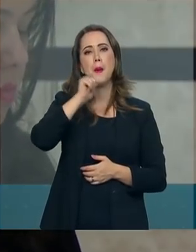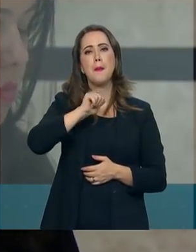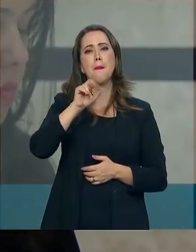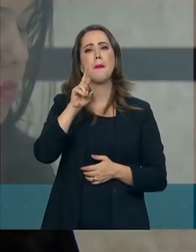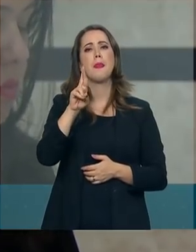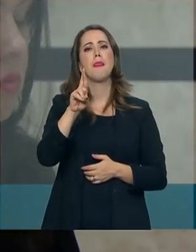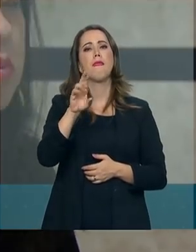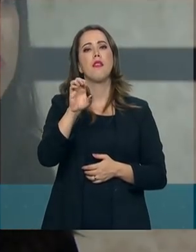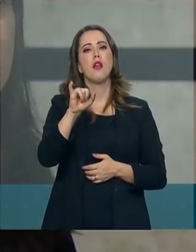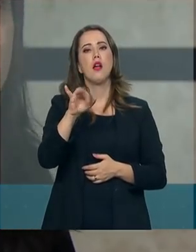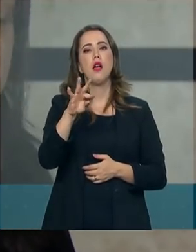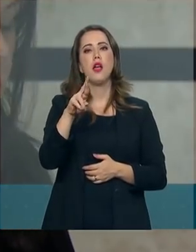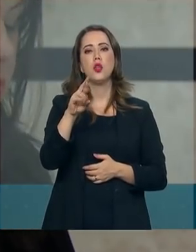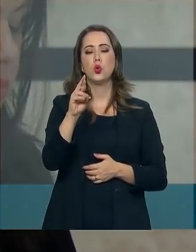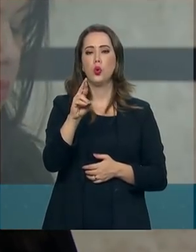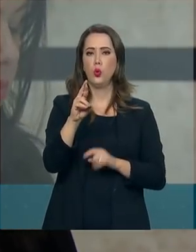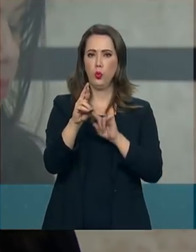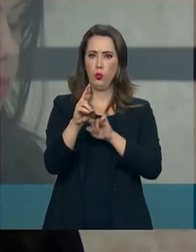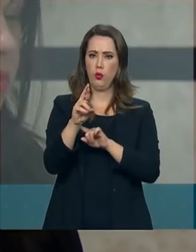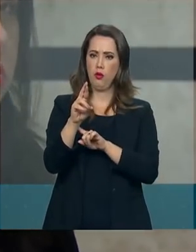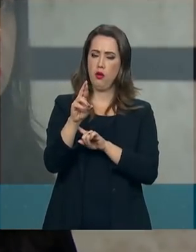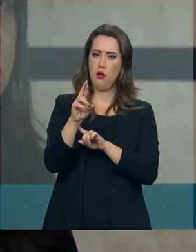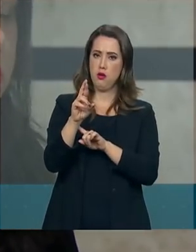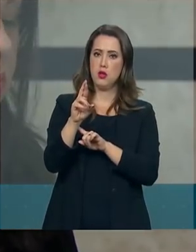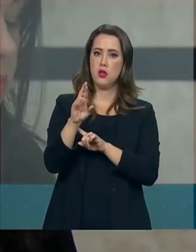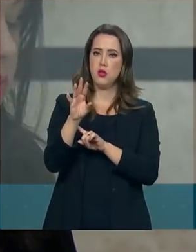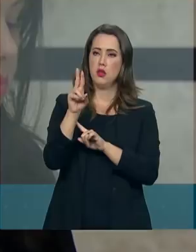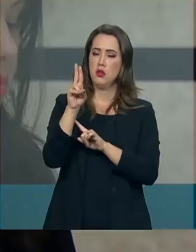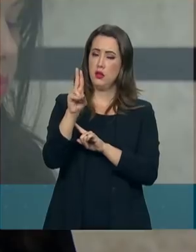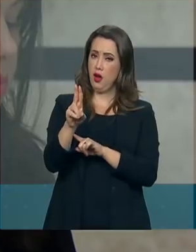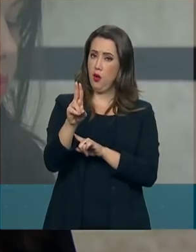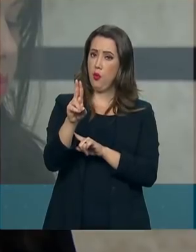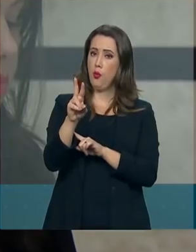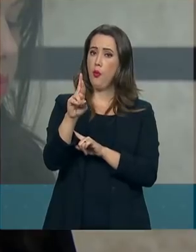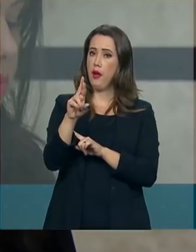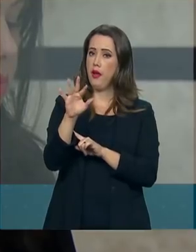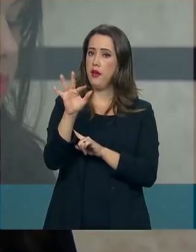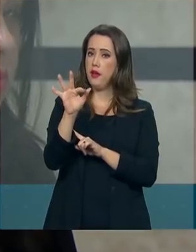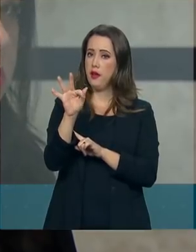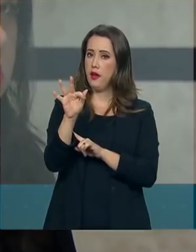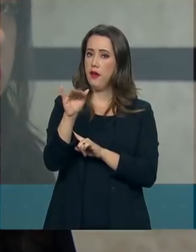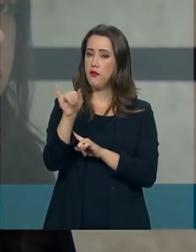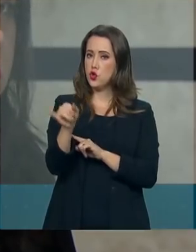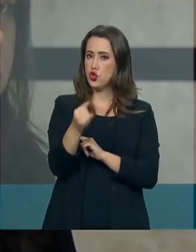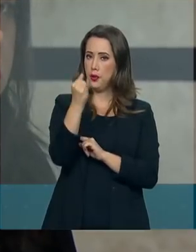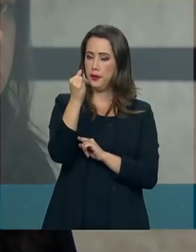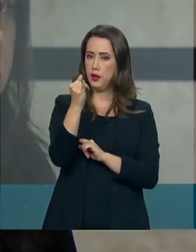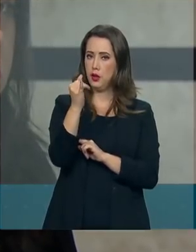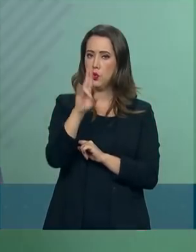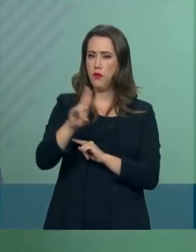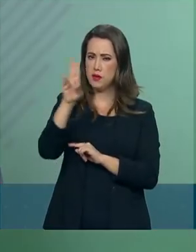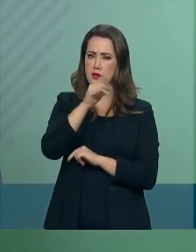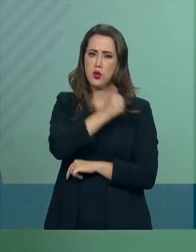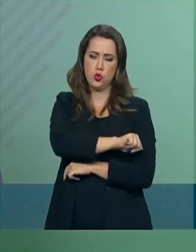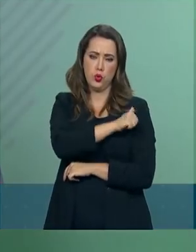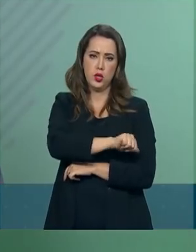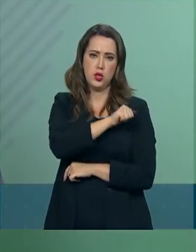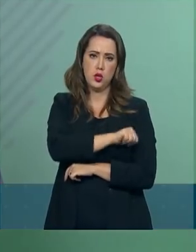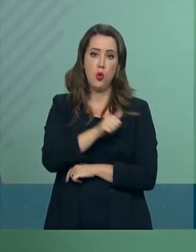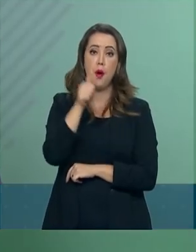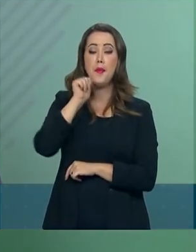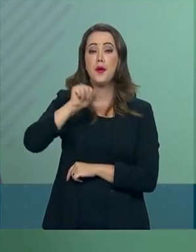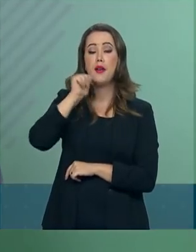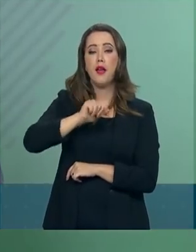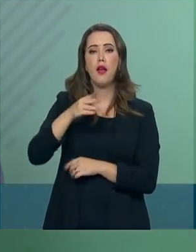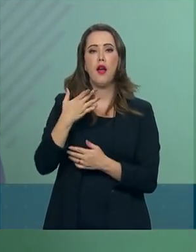que deveria assinar ontem a nomeação, não foi publicado hoje em diário oficial. Vai ser amanhã? Eu acabei de comentar com o presidente